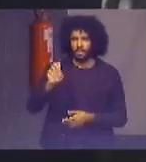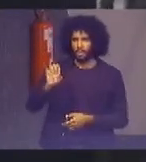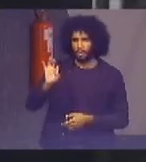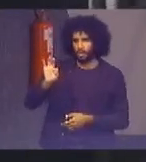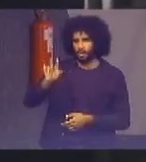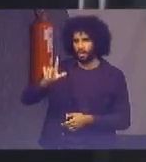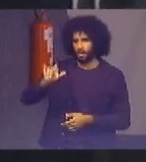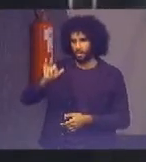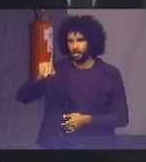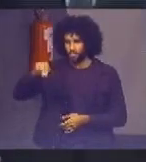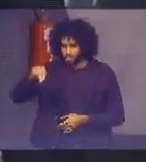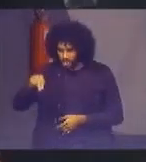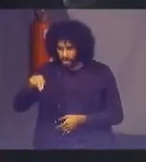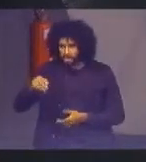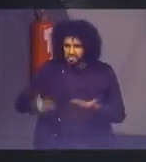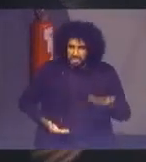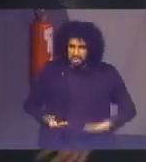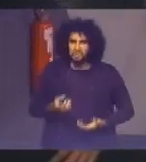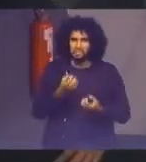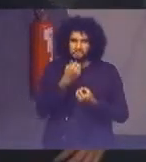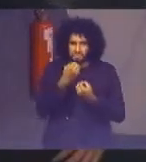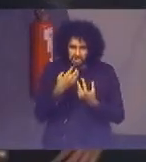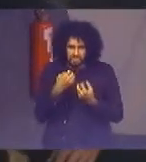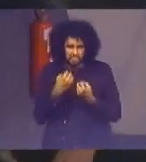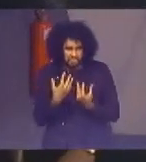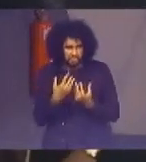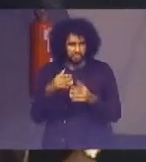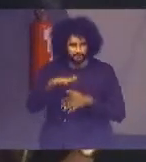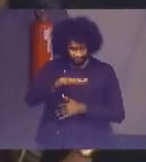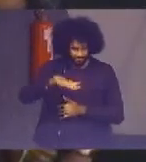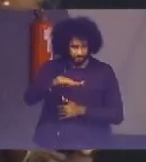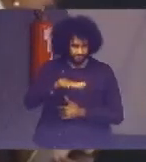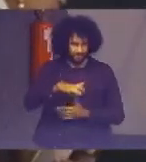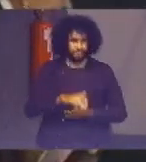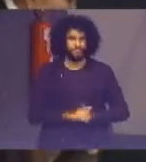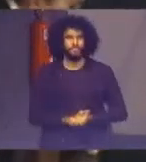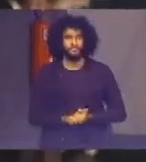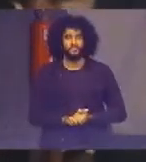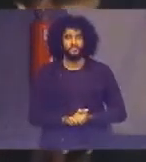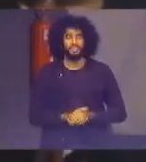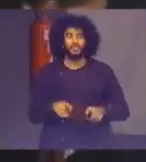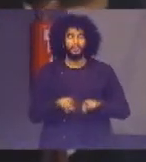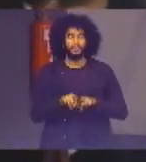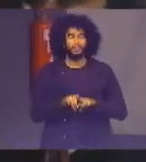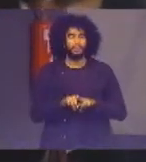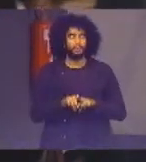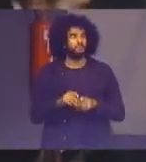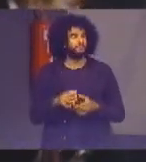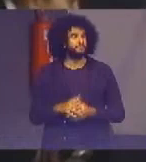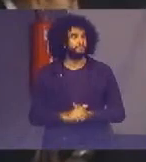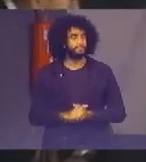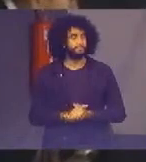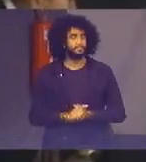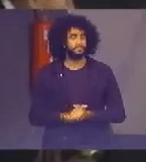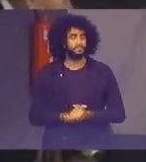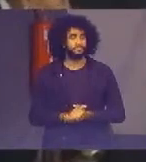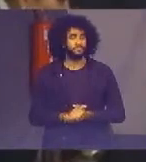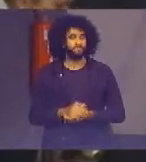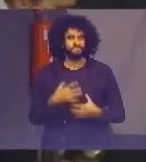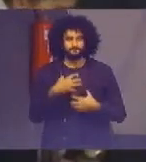muita eficiência nessa área, e manifesto especial